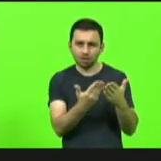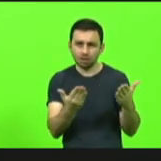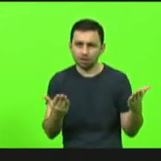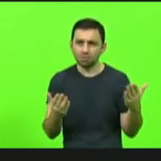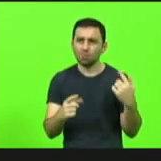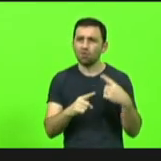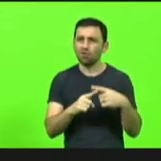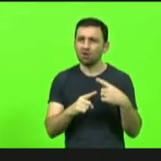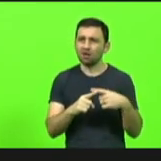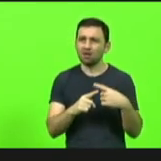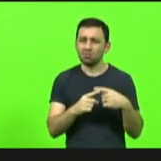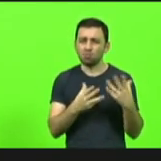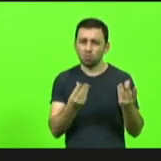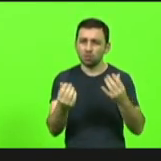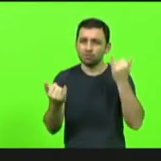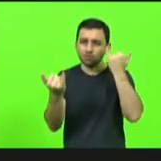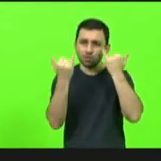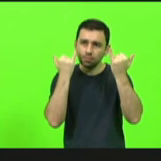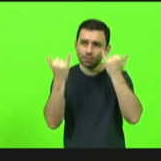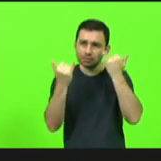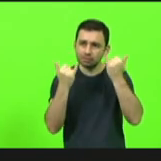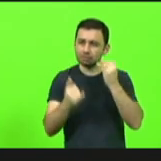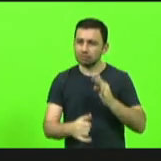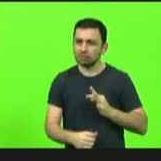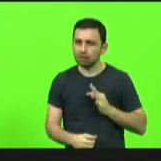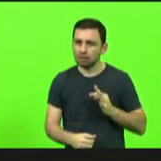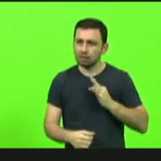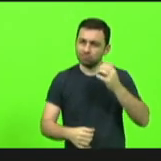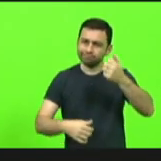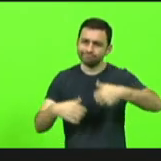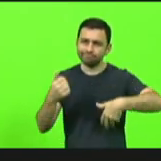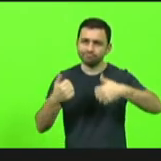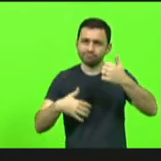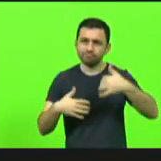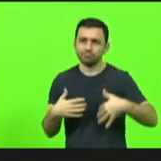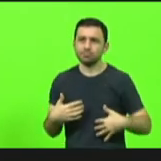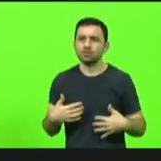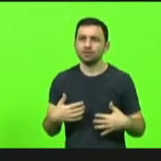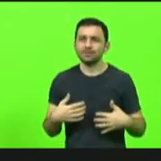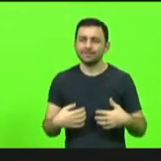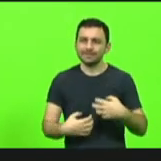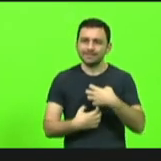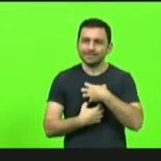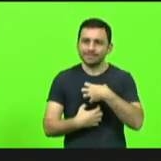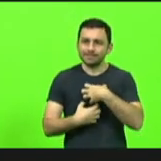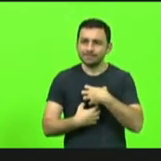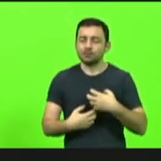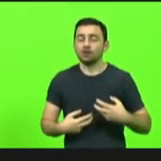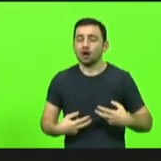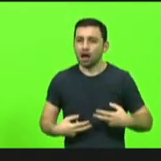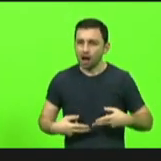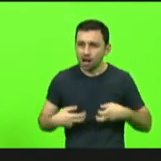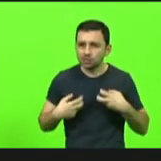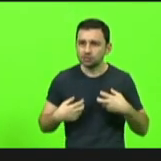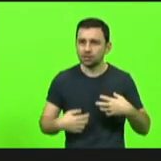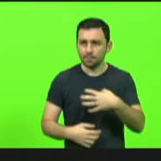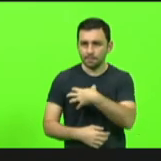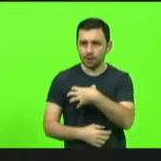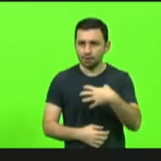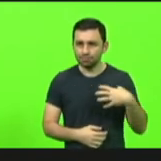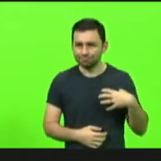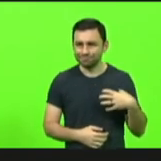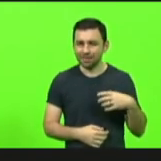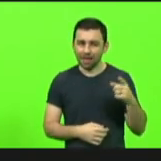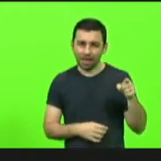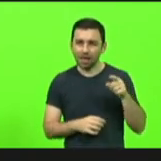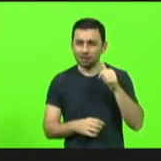de todas essas informações técnicas sensíveis a respeito do câncer de mama apresentadas pela